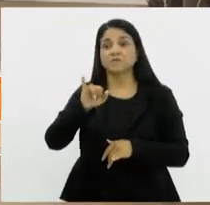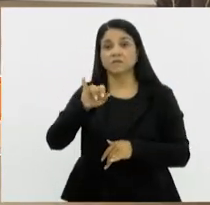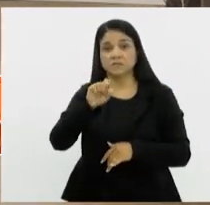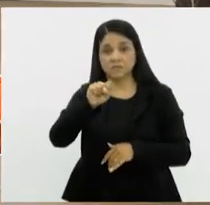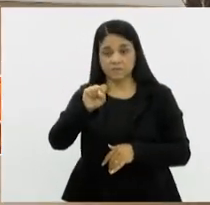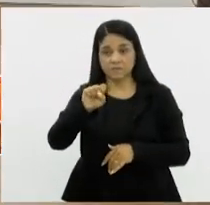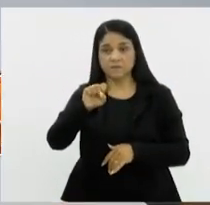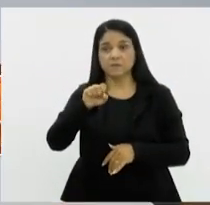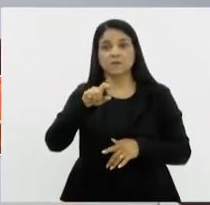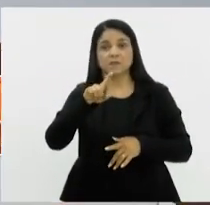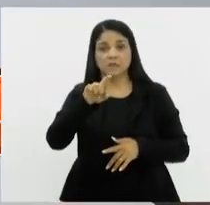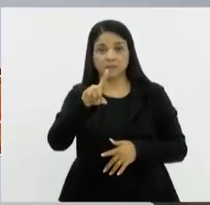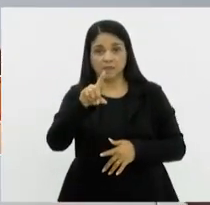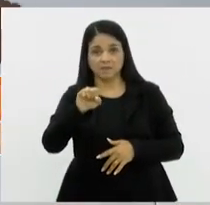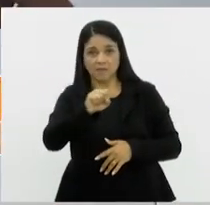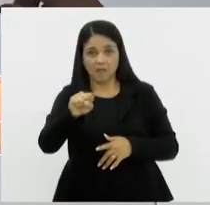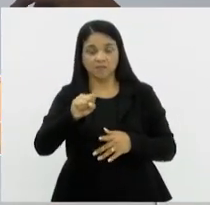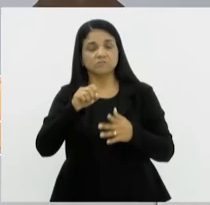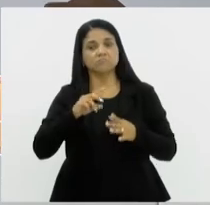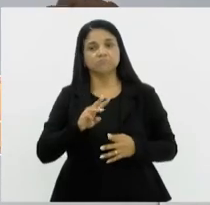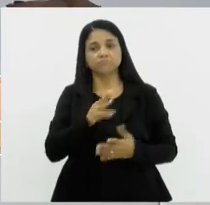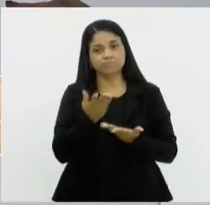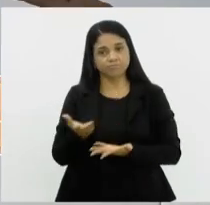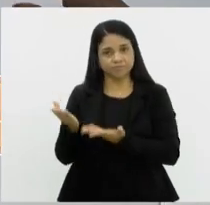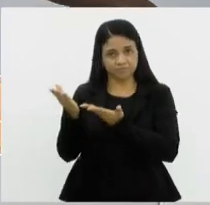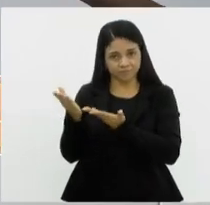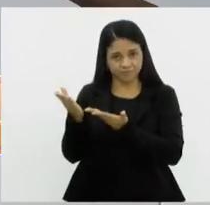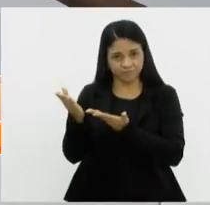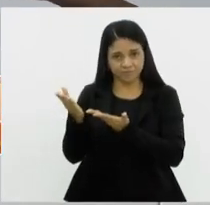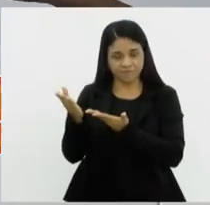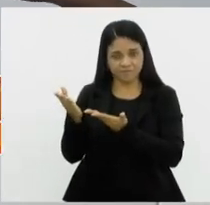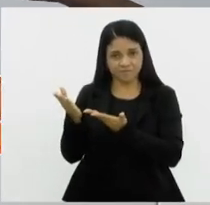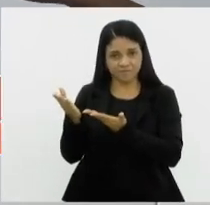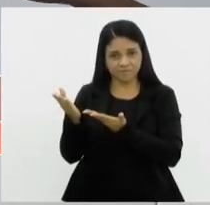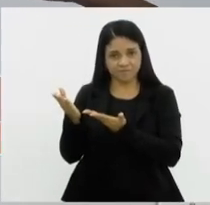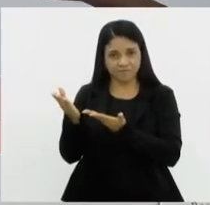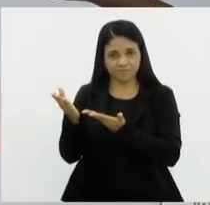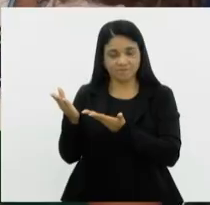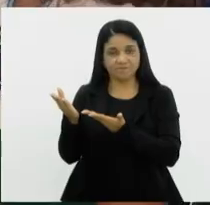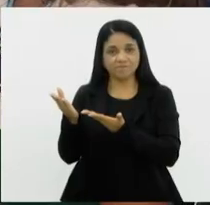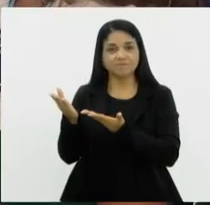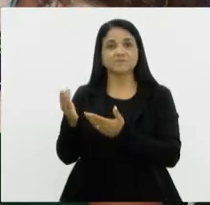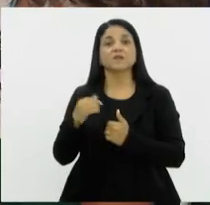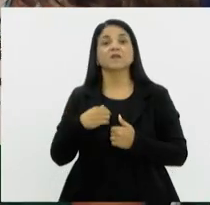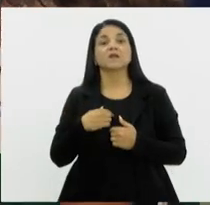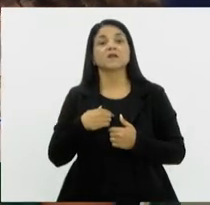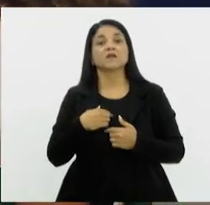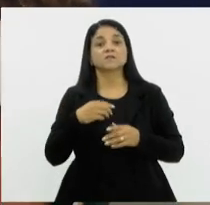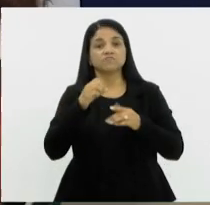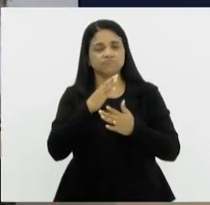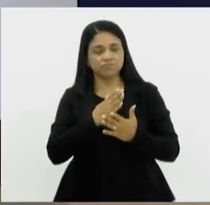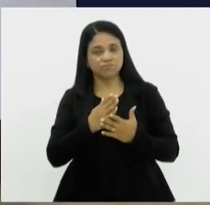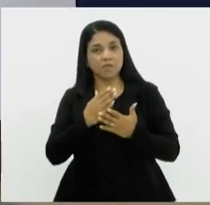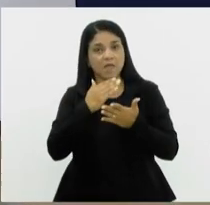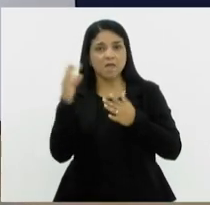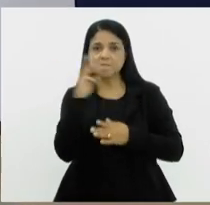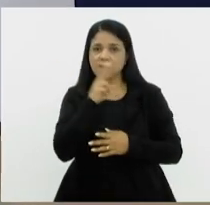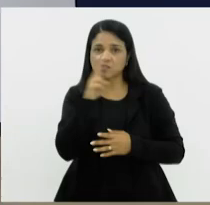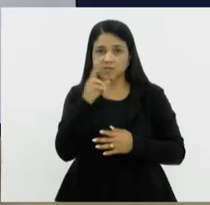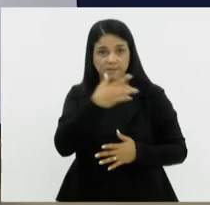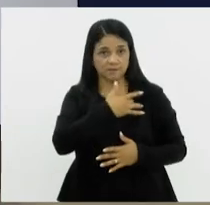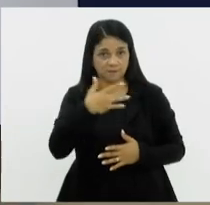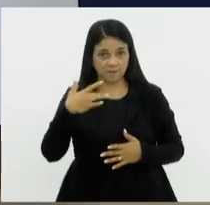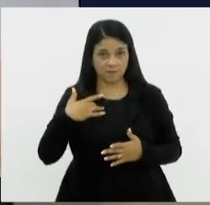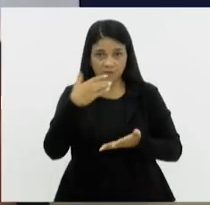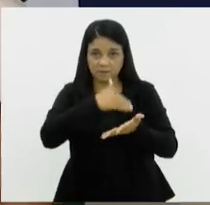link monitorar.saúde.rj.gov.br. A Superintendente de Emergência em Saúde da